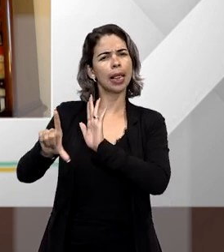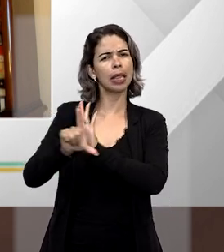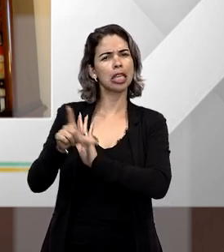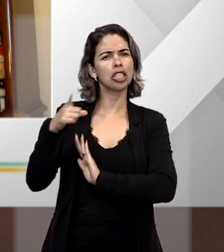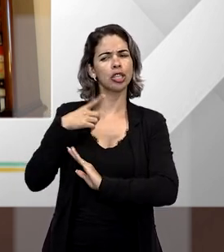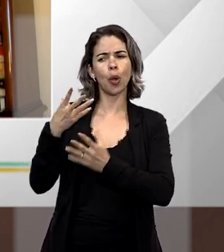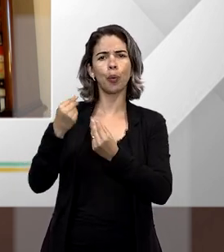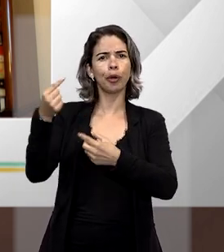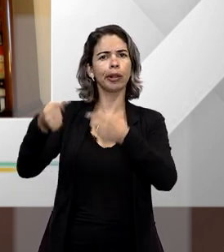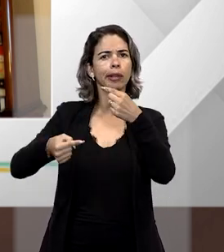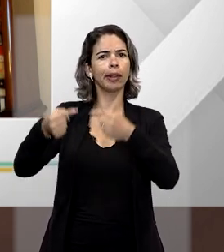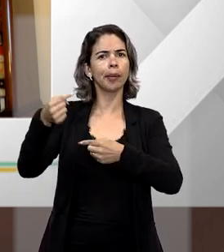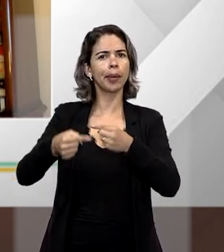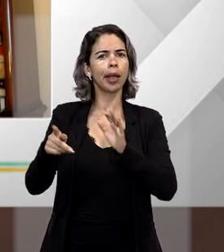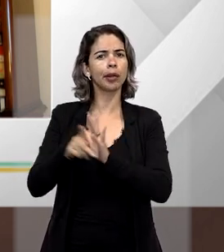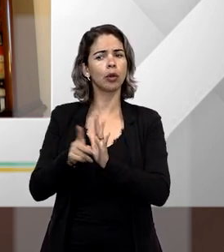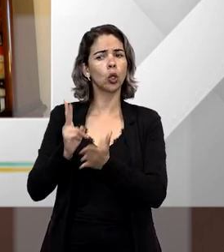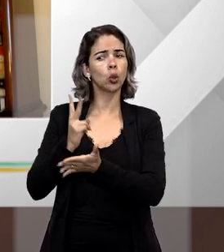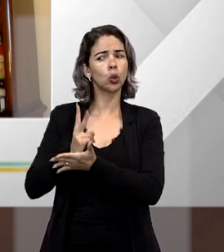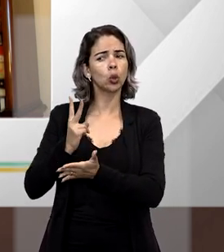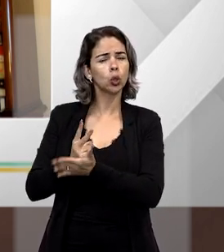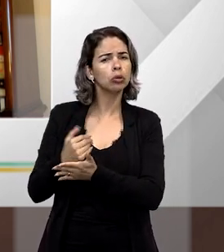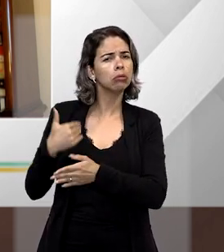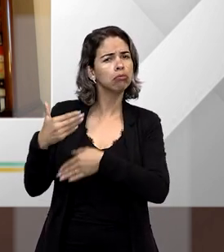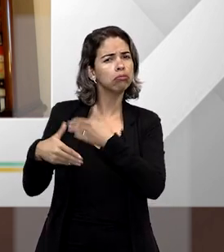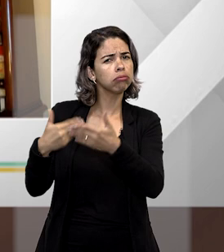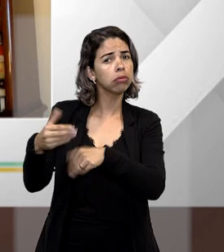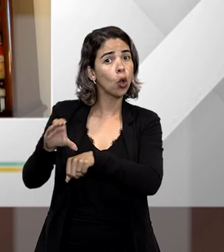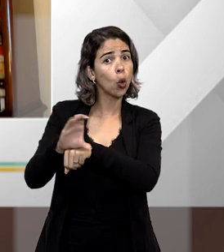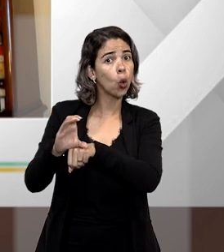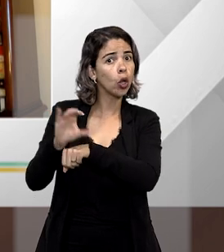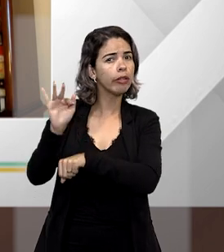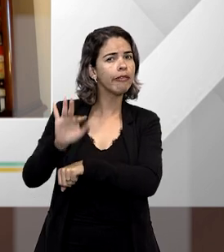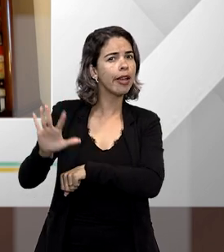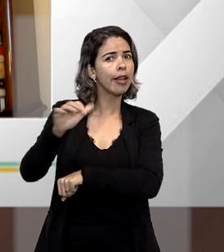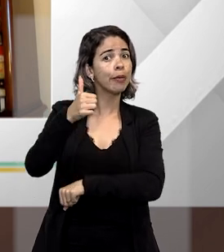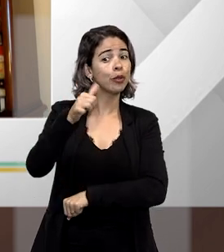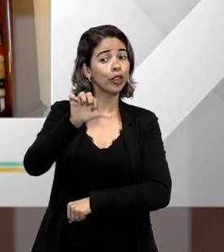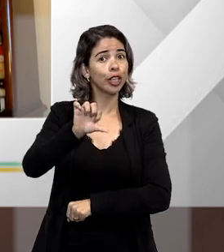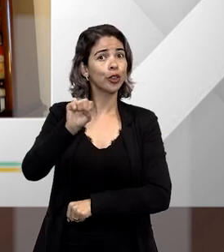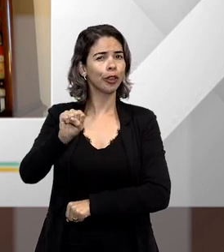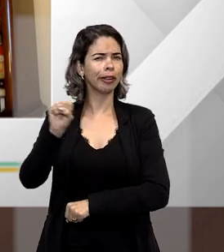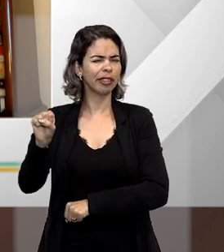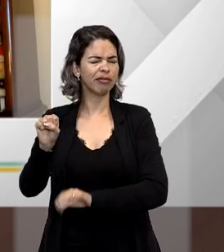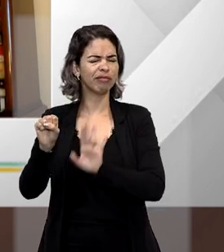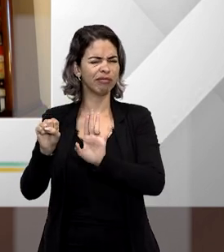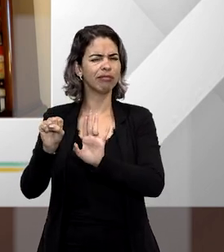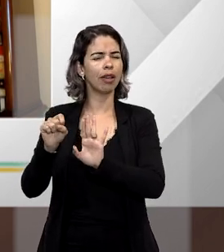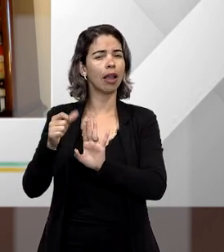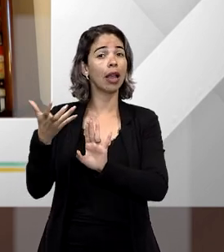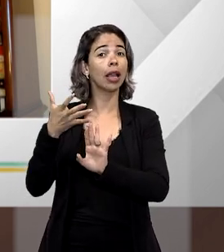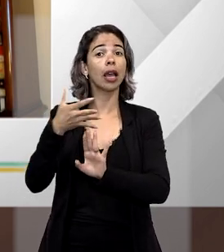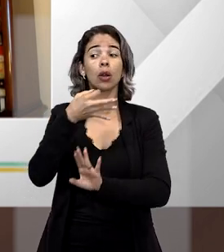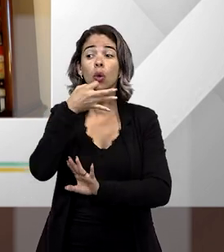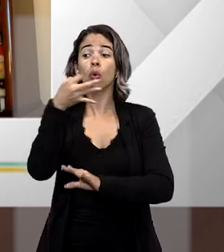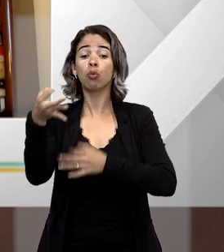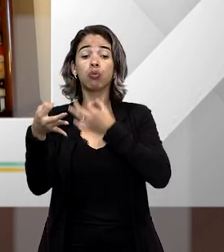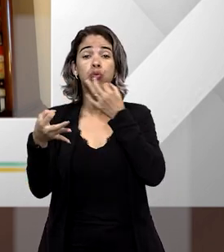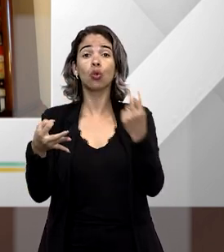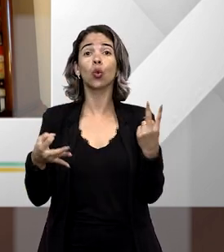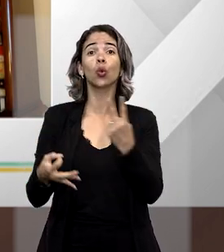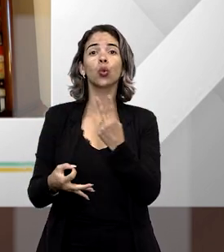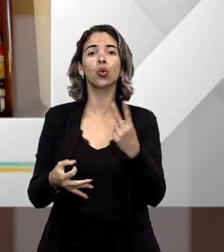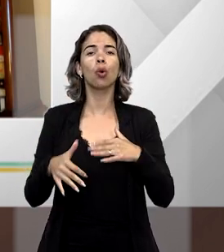era alvo de muito debate acerca da continuidade sob a vigência da Constituição Federal de 88. Então, eu gostaria de ouvir